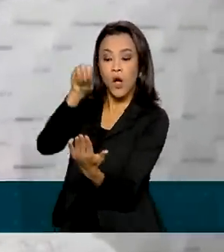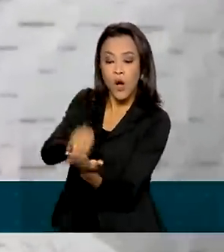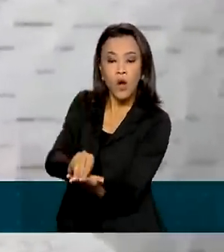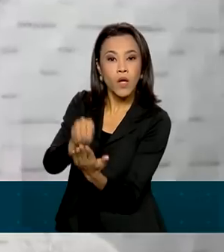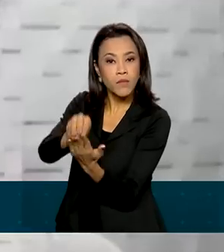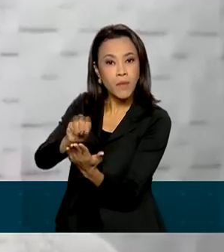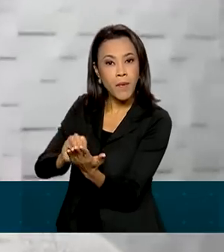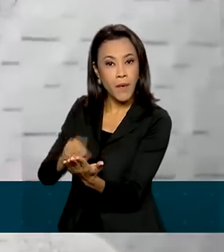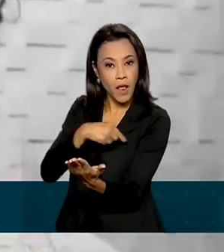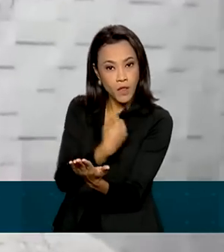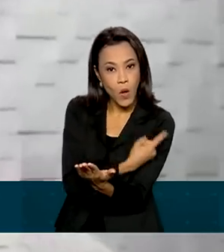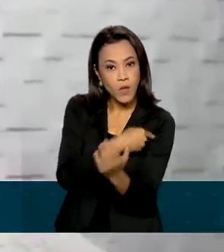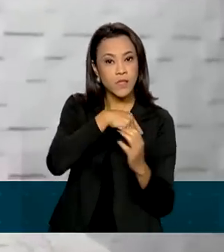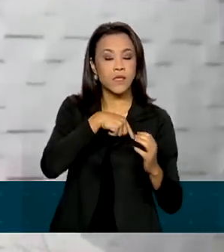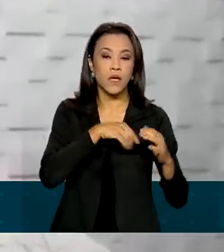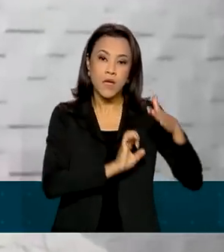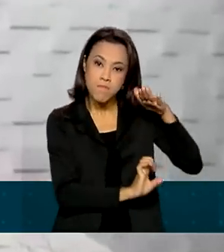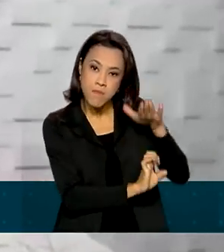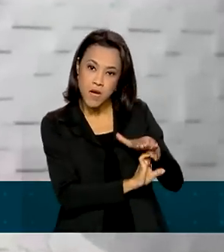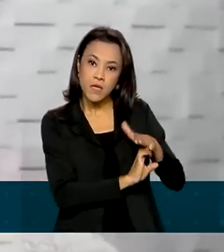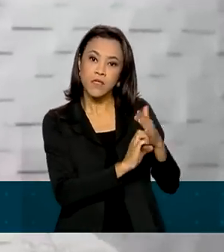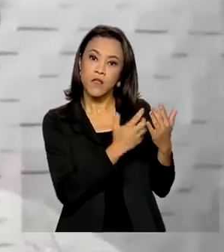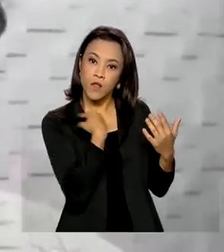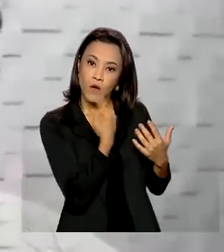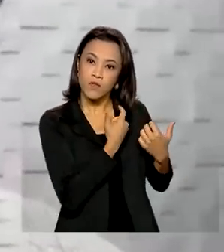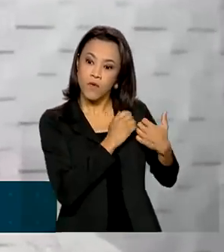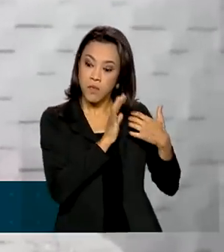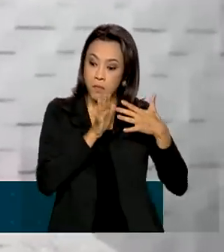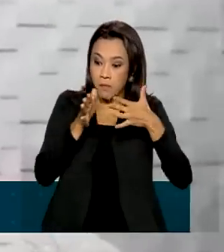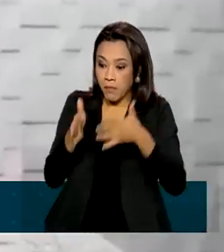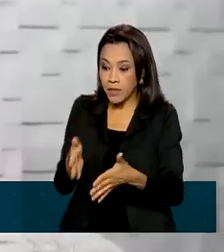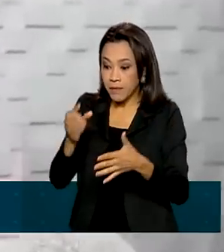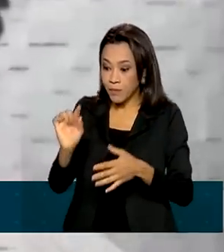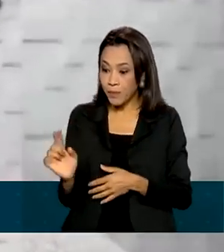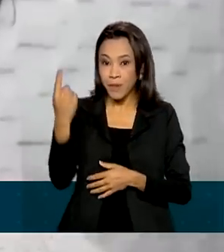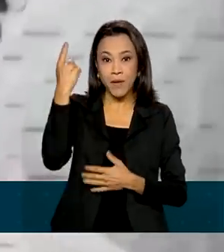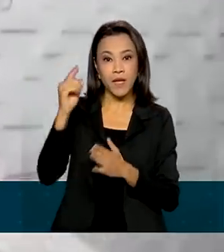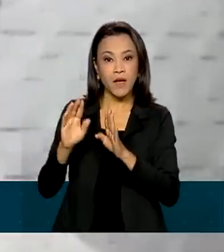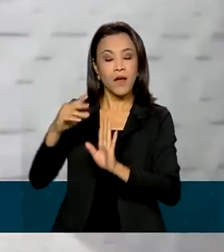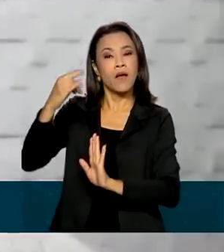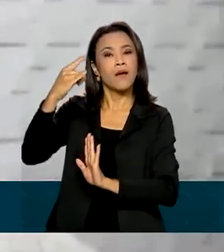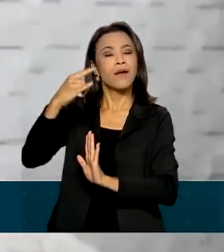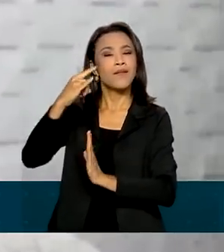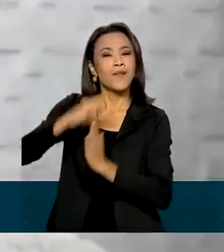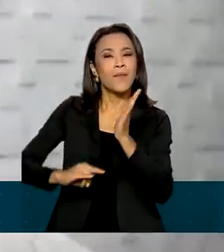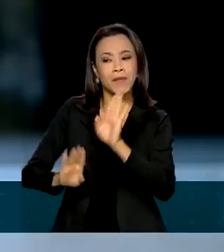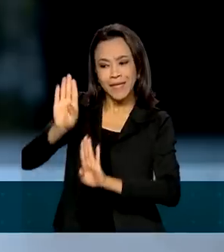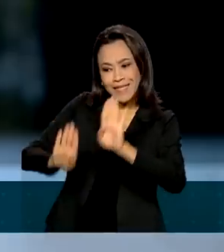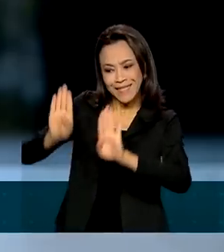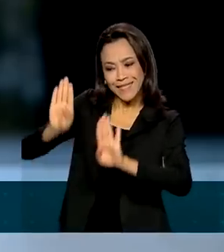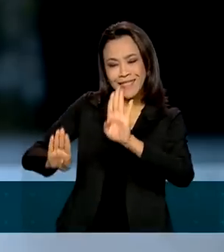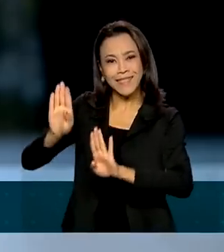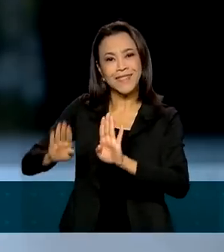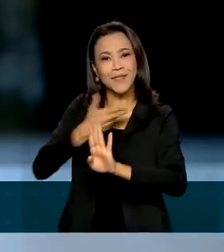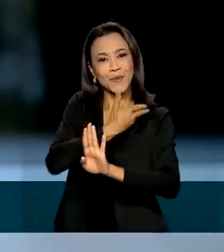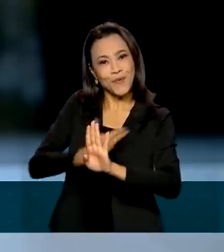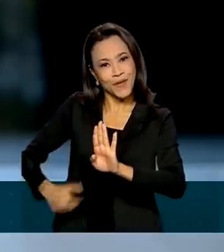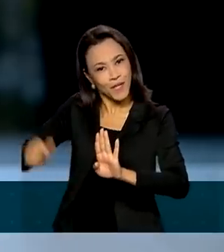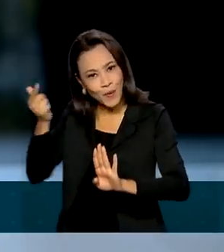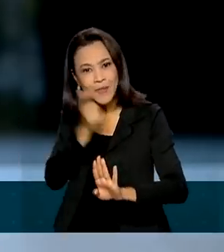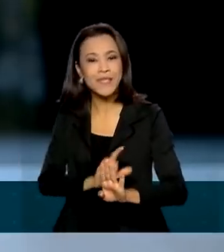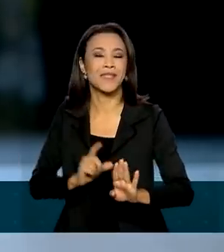friozinho na barriga, fomos participar da primeira dispensa eletrônica, o qual fomos campeões. Com o novo